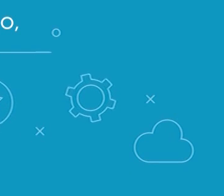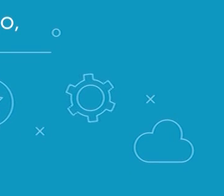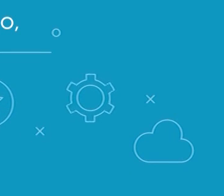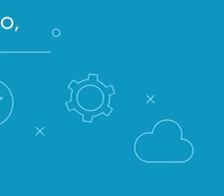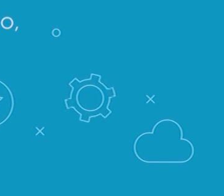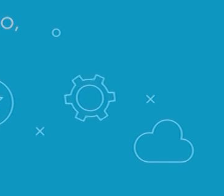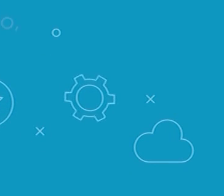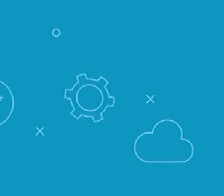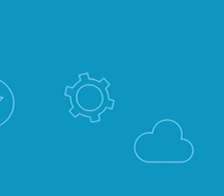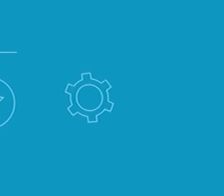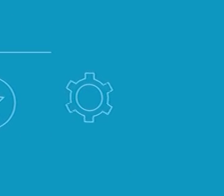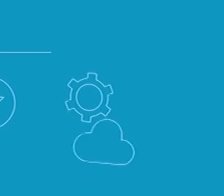Tchau, tchau. Tchau, tchau. tchau. Tchau!